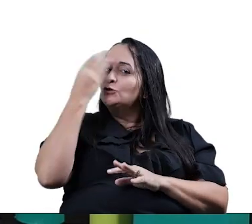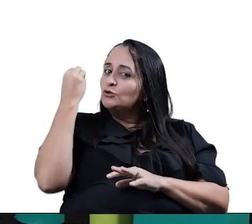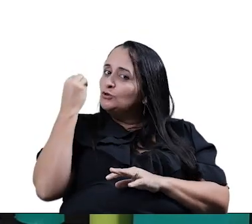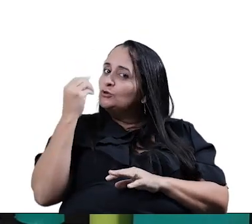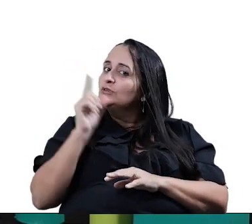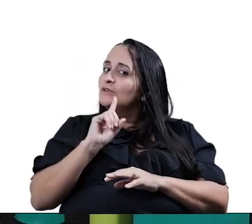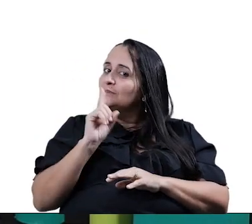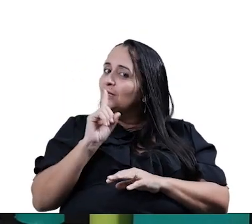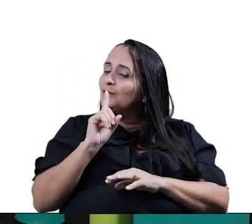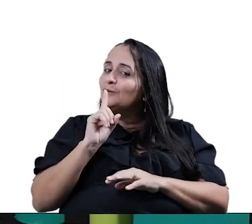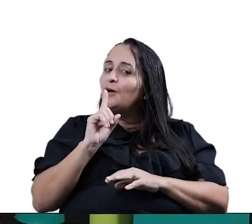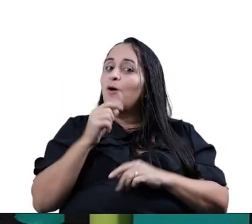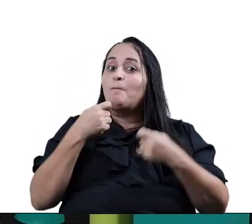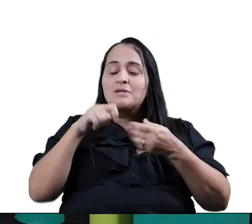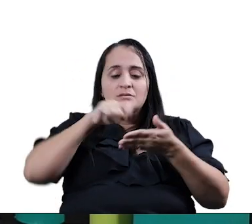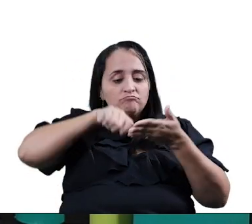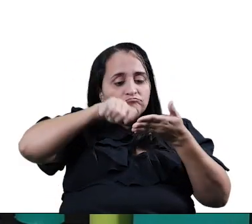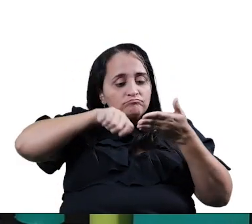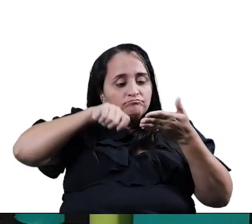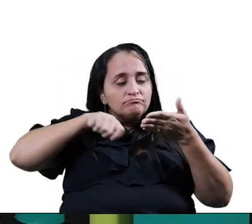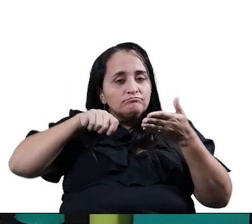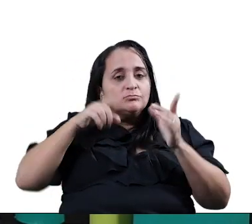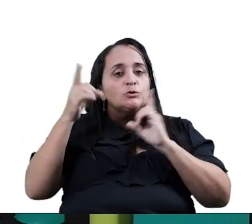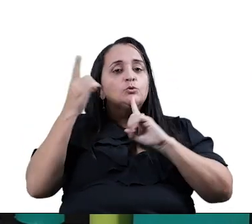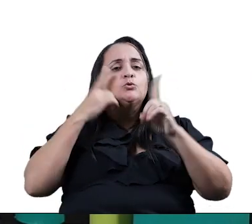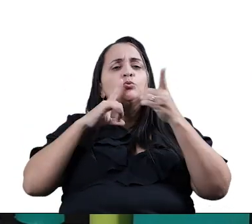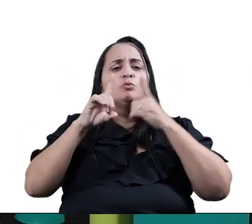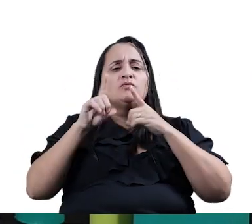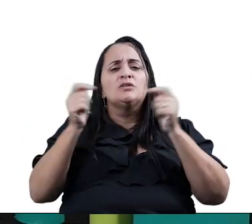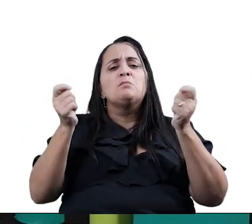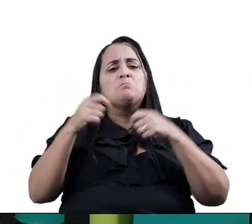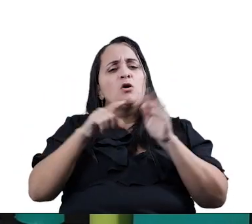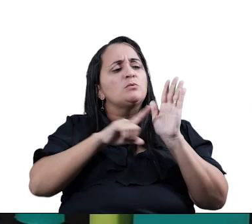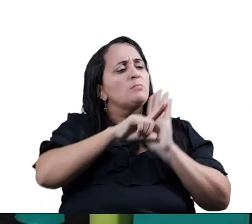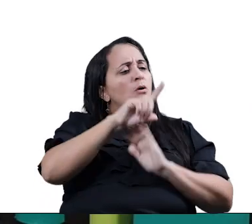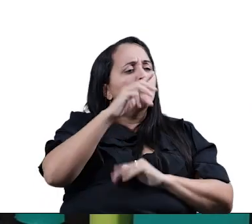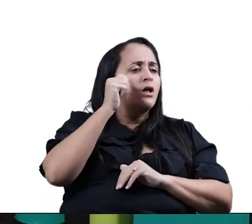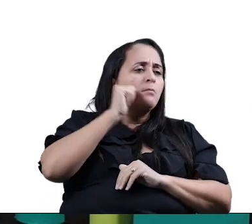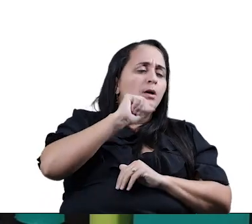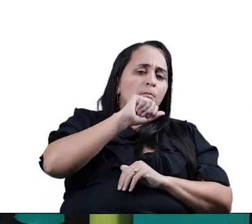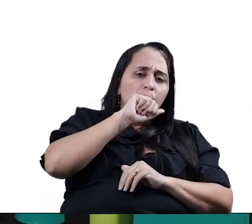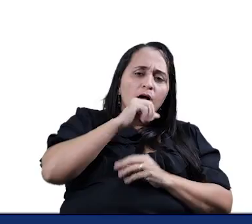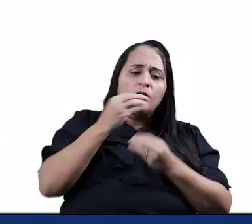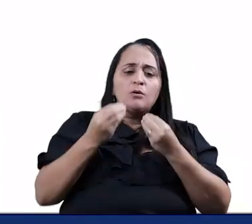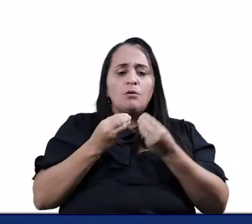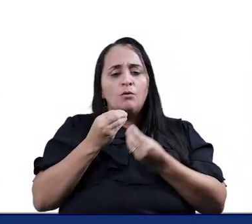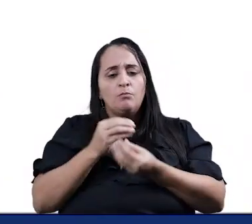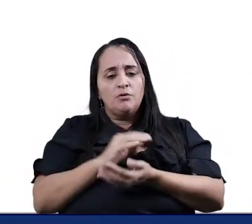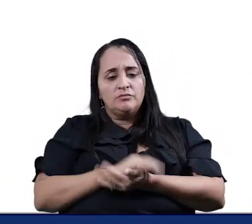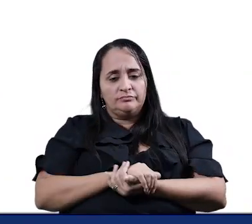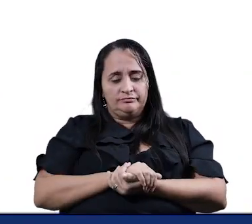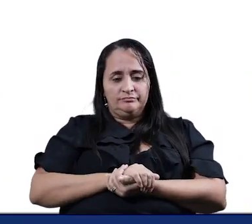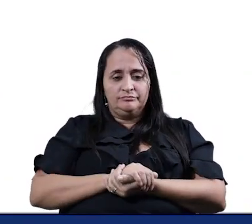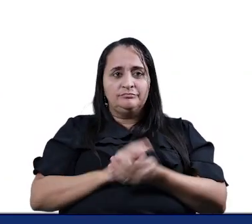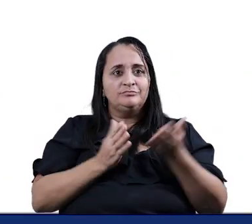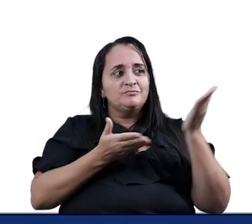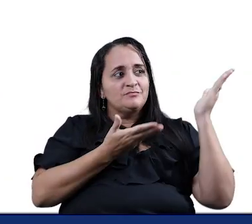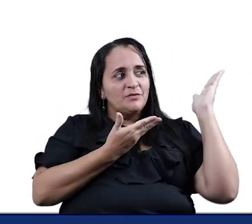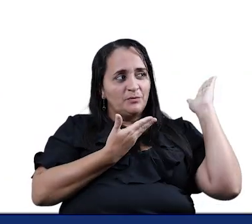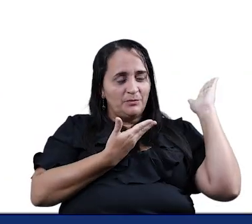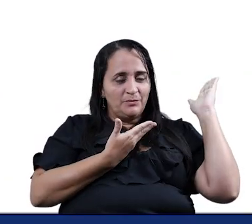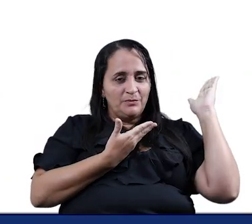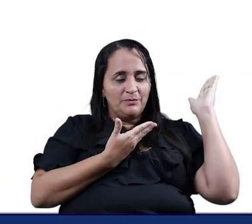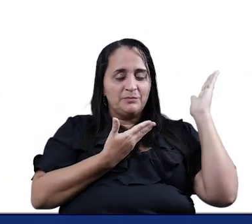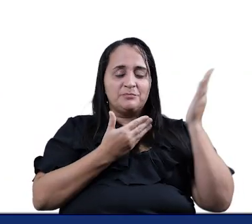dúvidas Anote em seu caderno a dúvida Para tirar na escola com a prova A barata diz que